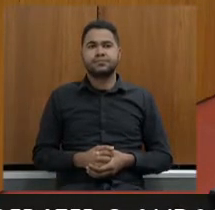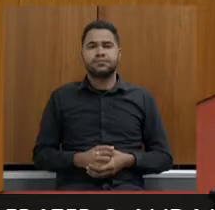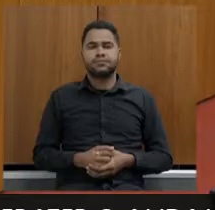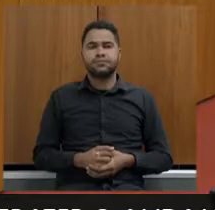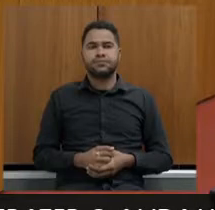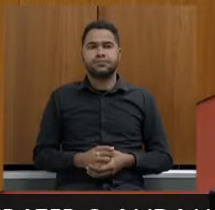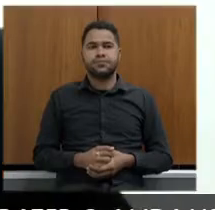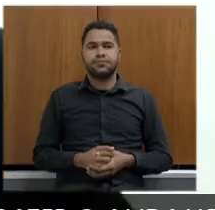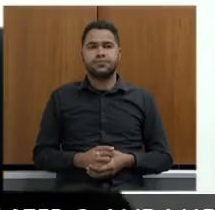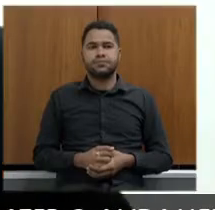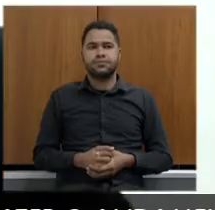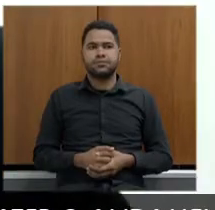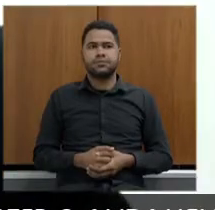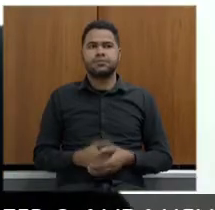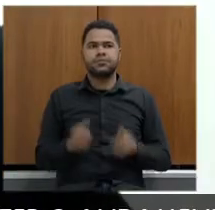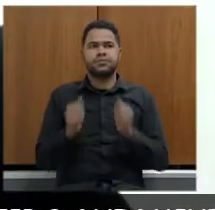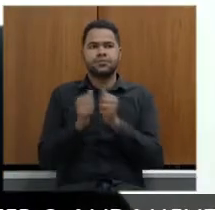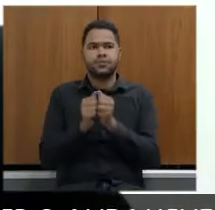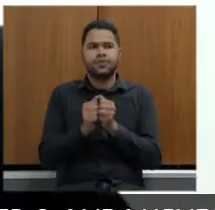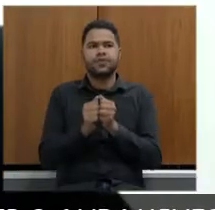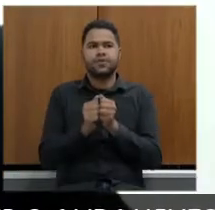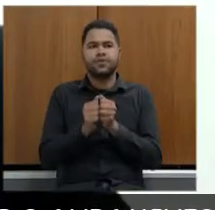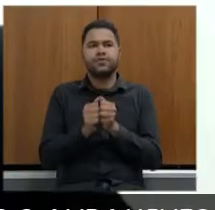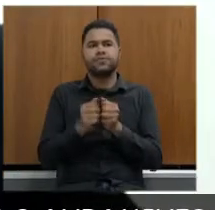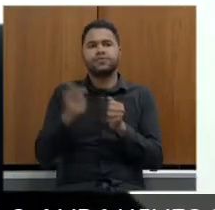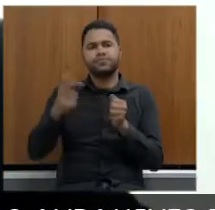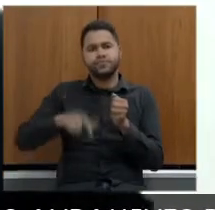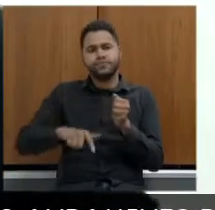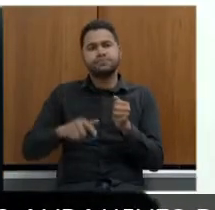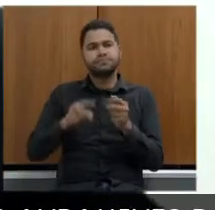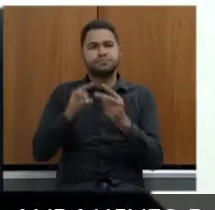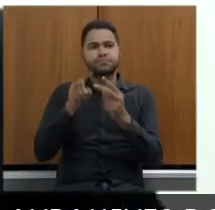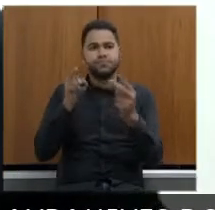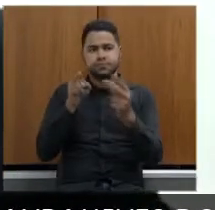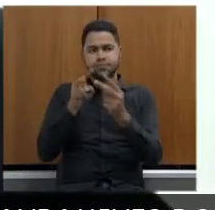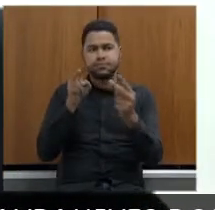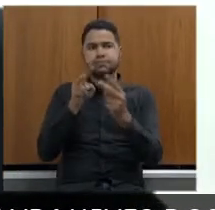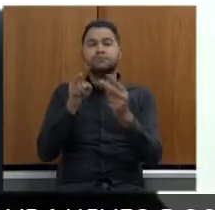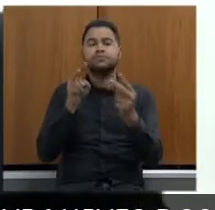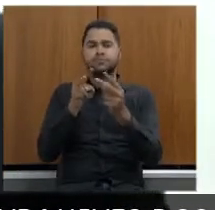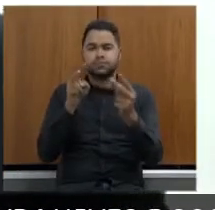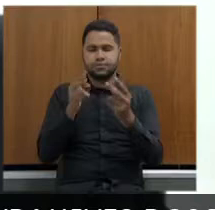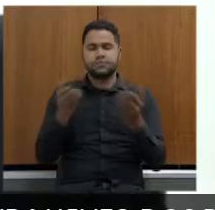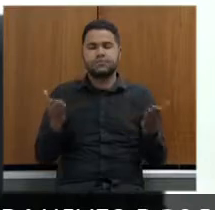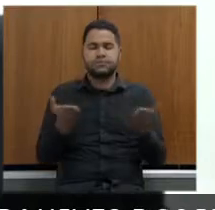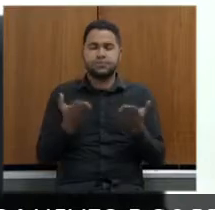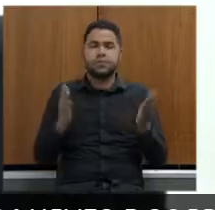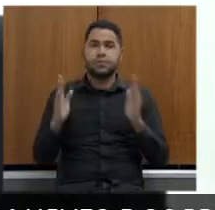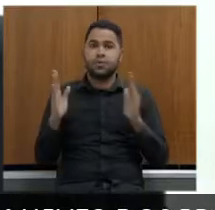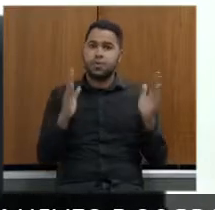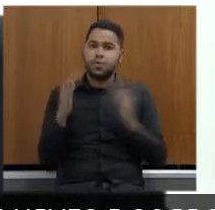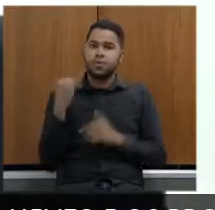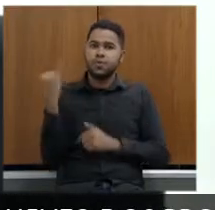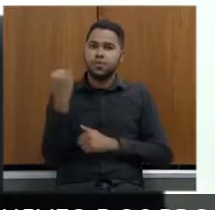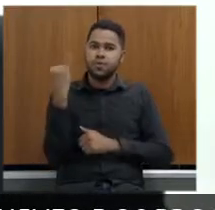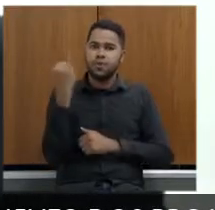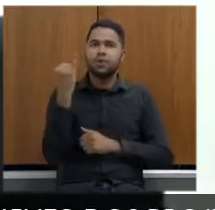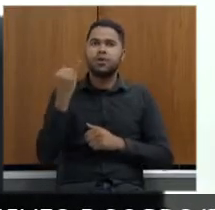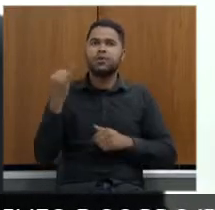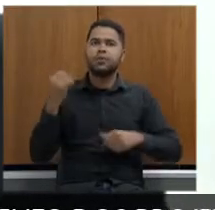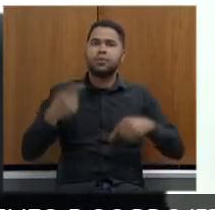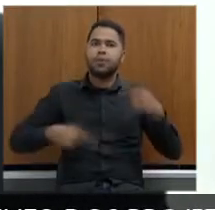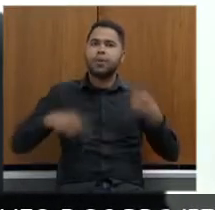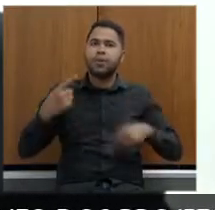estarmos juntos mesmo que virtual nesse momento importante para discutirmos